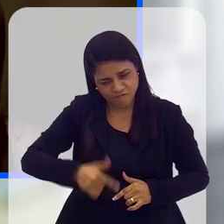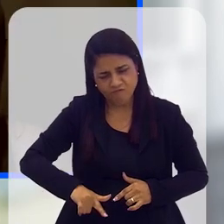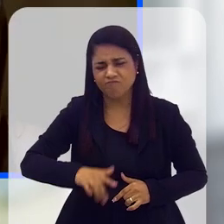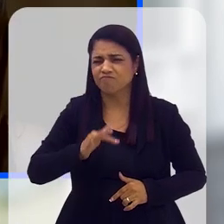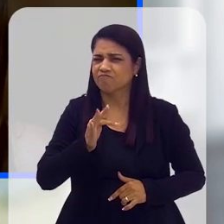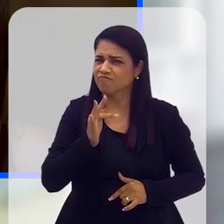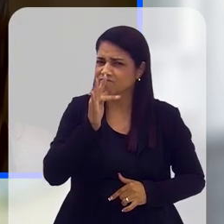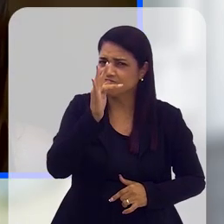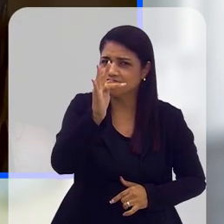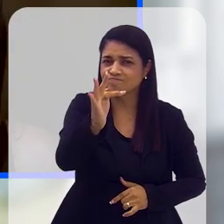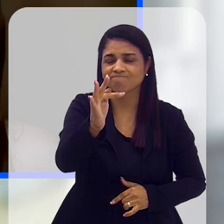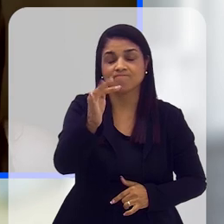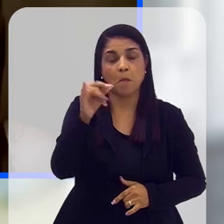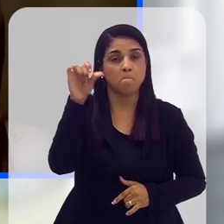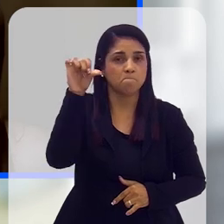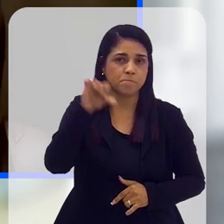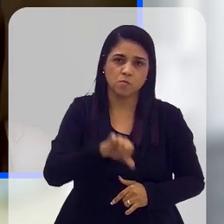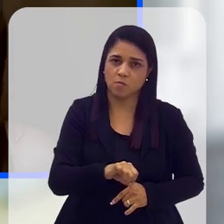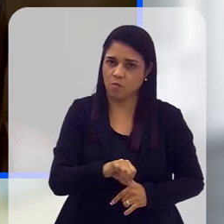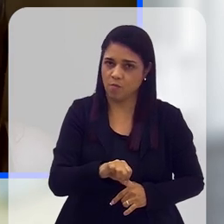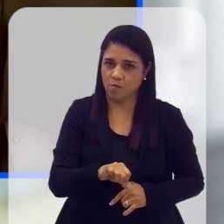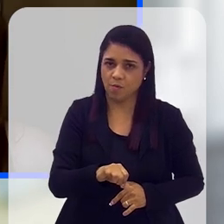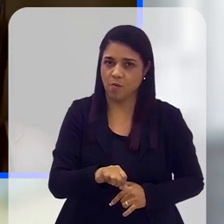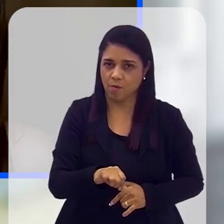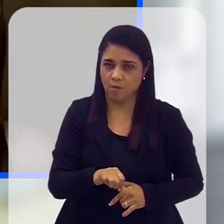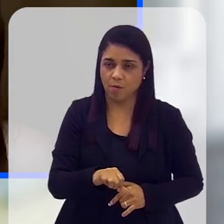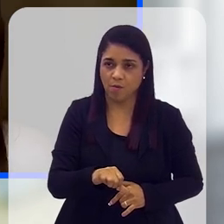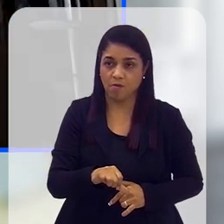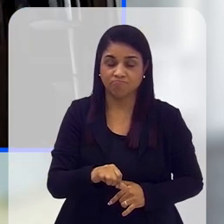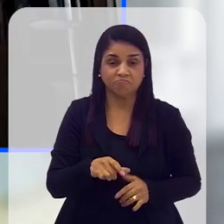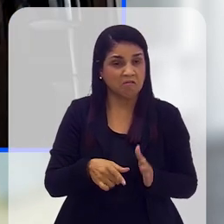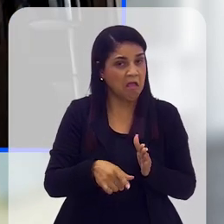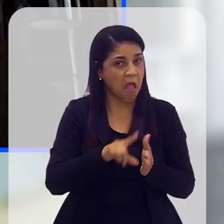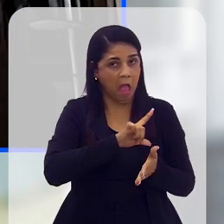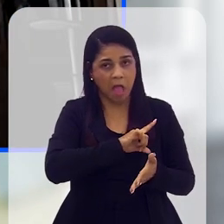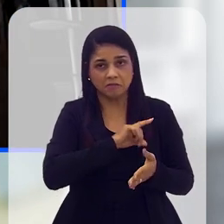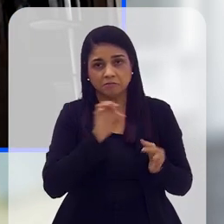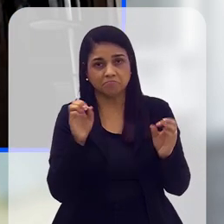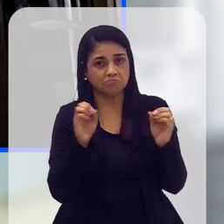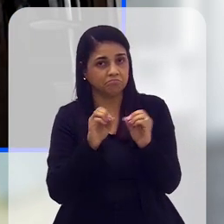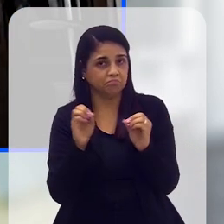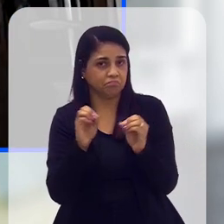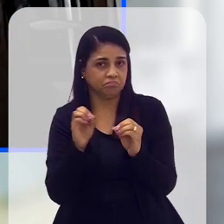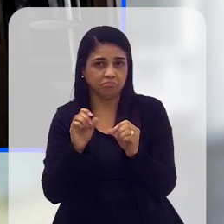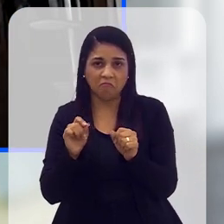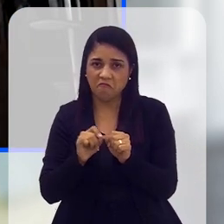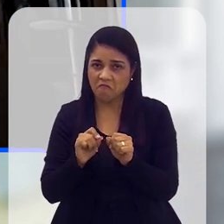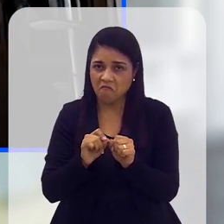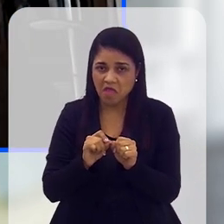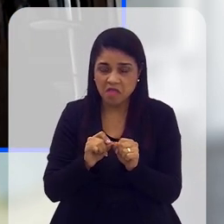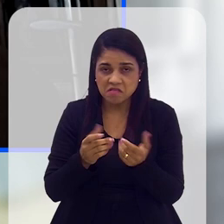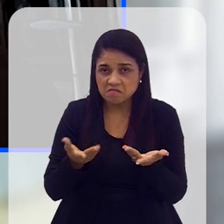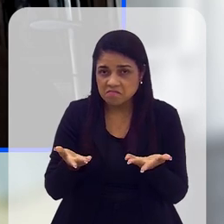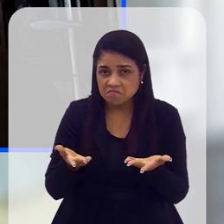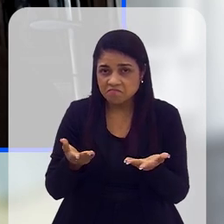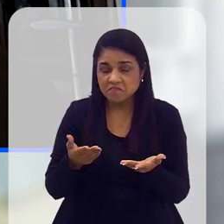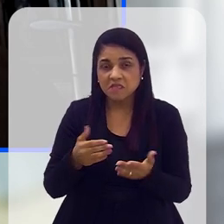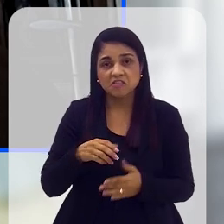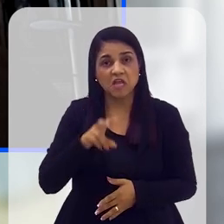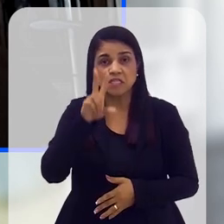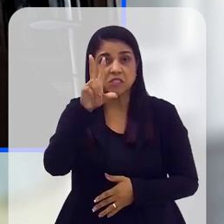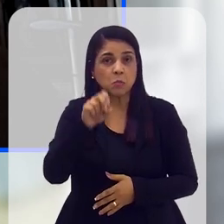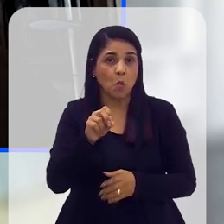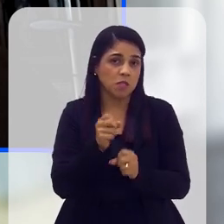já estamos sofrendo, vamos sofrer mais, o futuro é inevitavelmente pior agora, porque não fizemos nada, embora a ciência tivesse